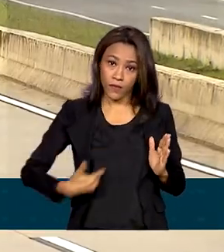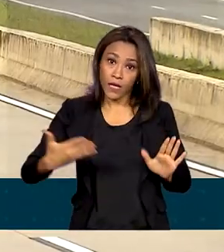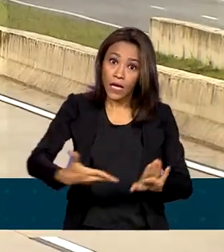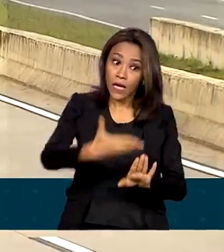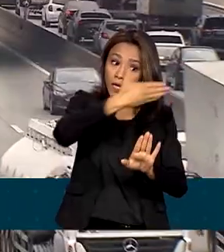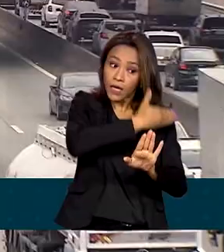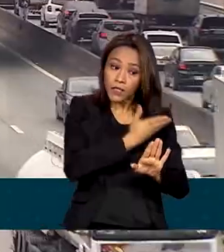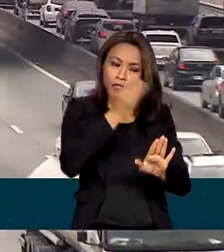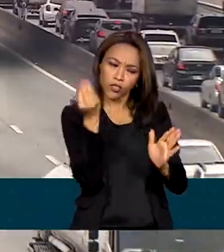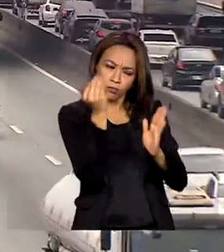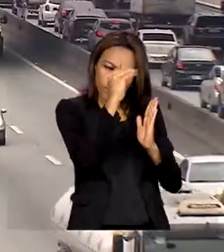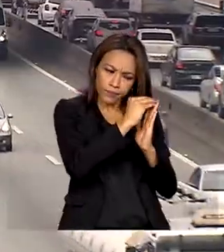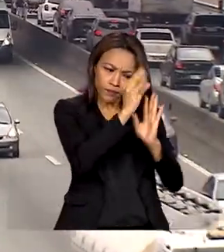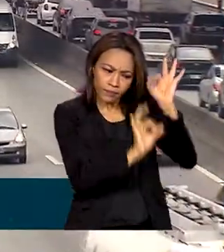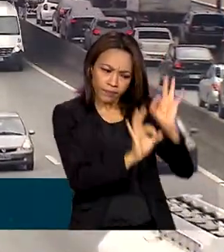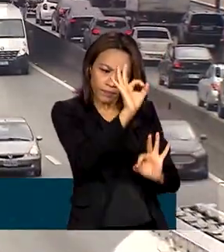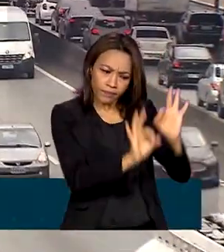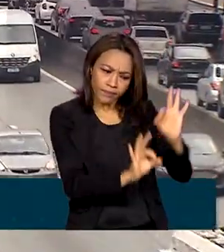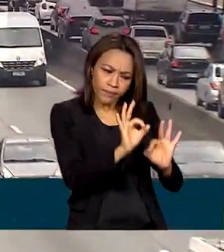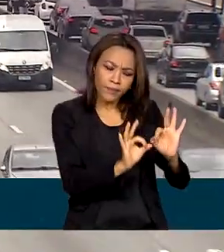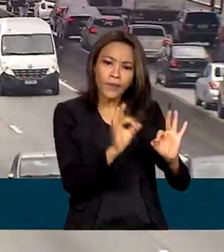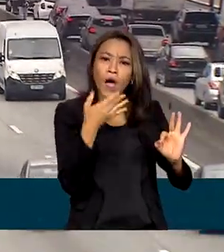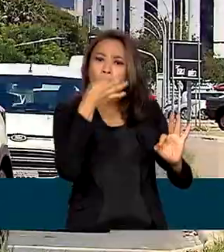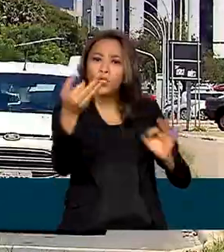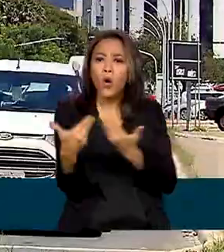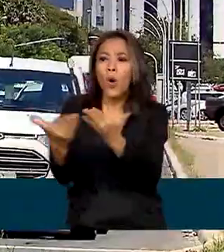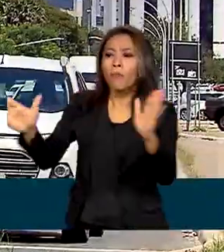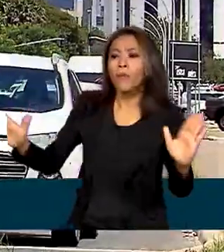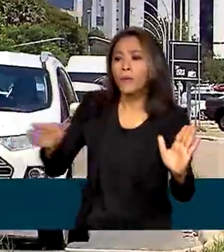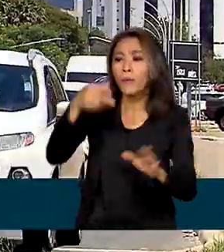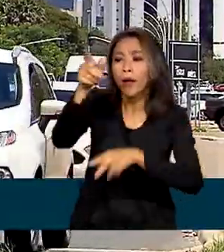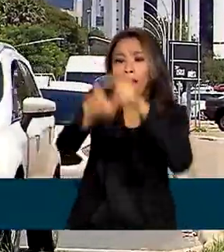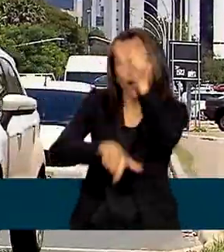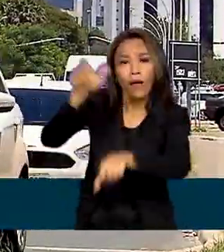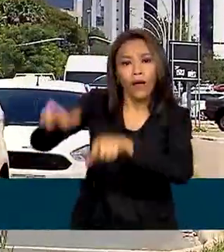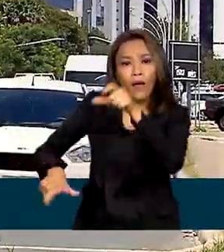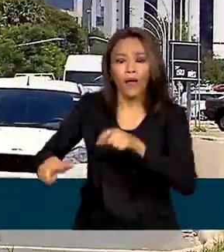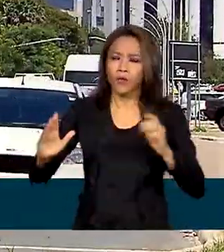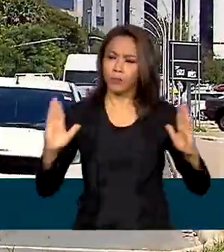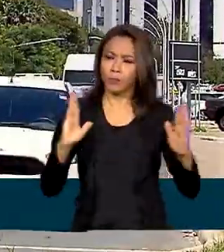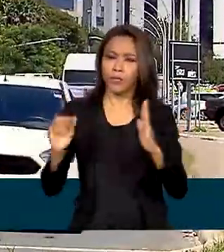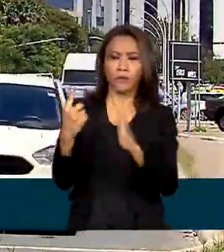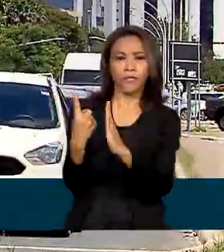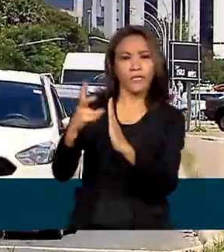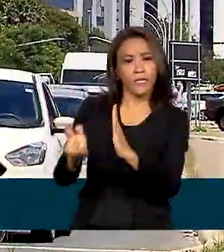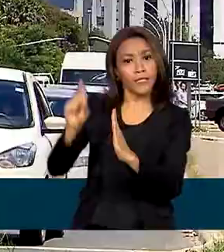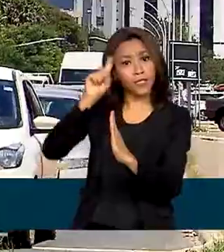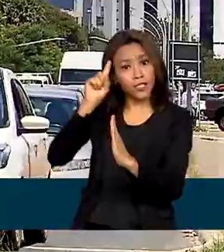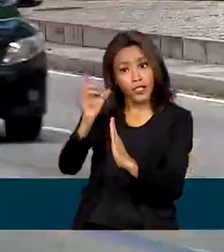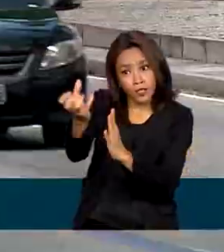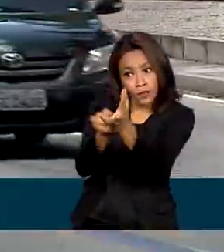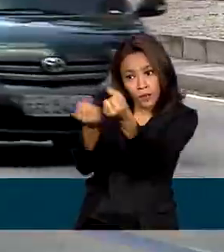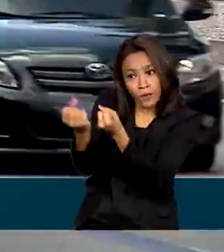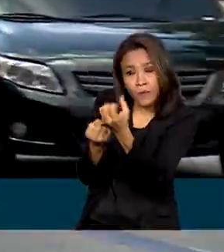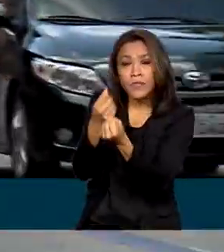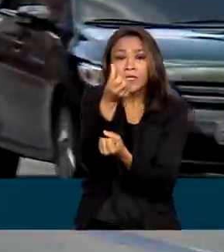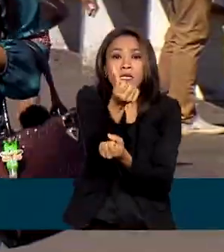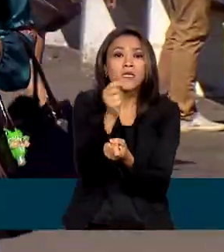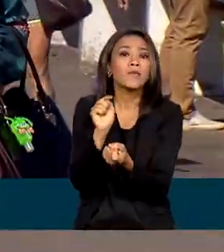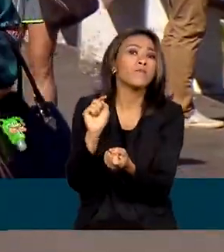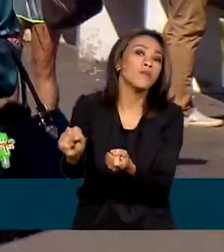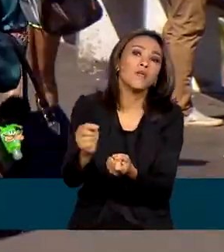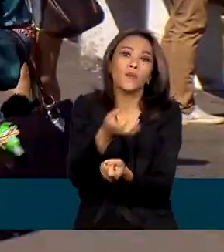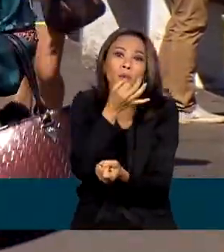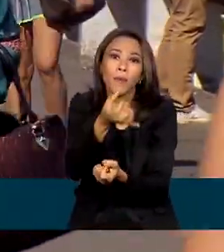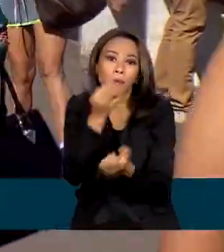planejamento, a pasta abriu espaço para a participação popular. Durante 15 dias, foram 6 mil contribuições,